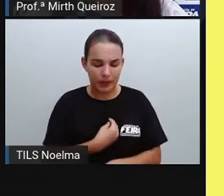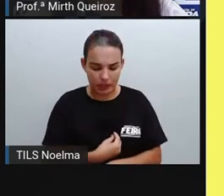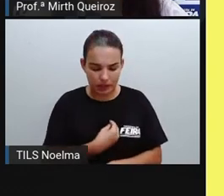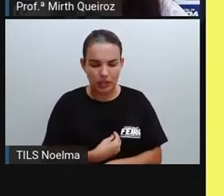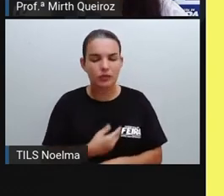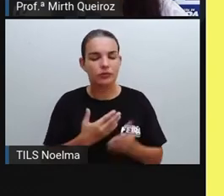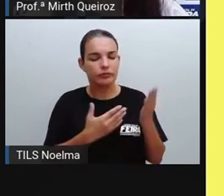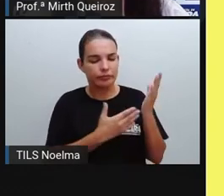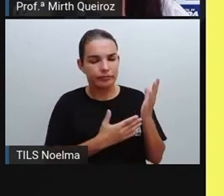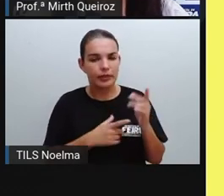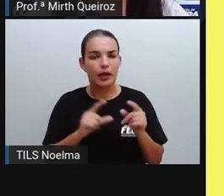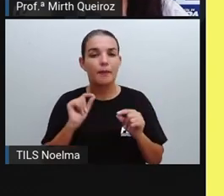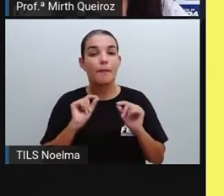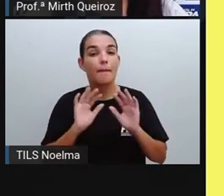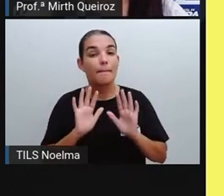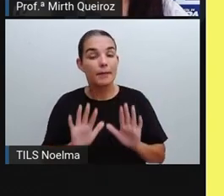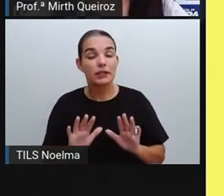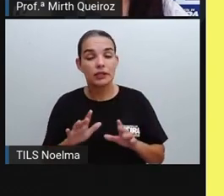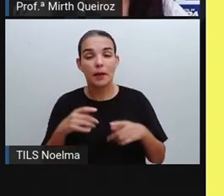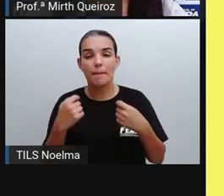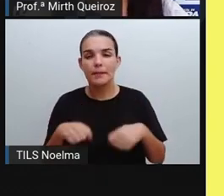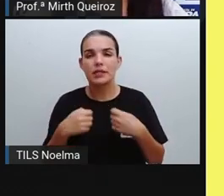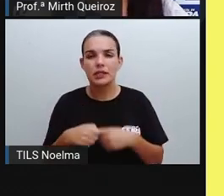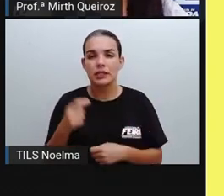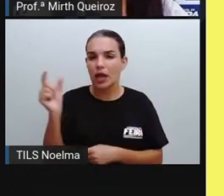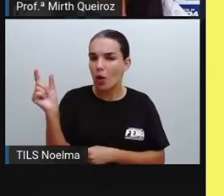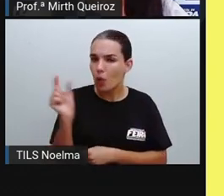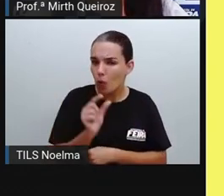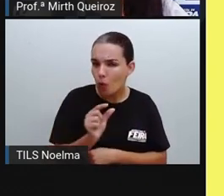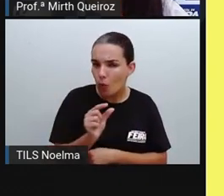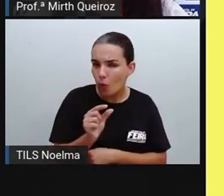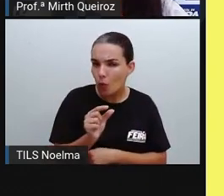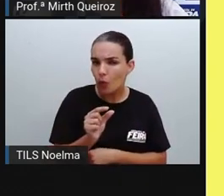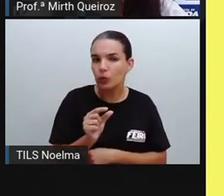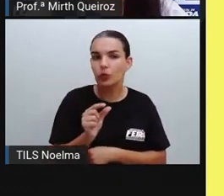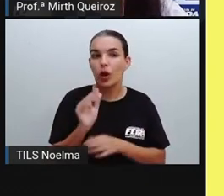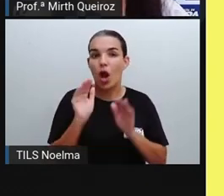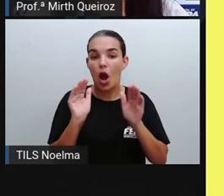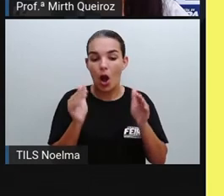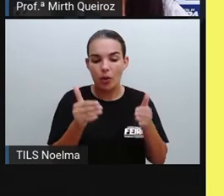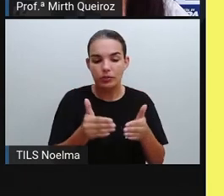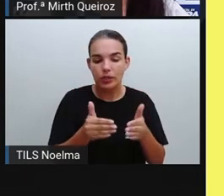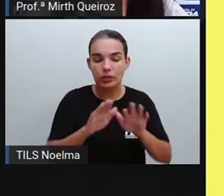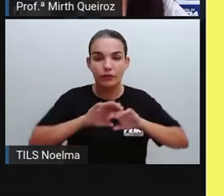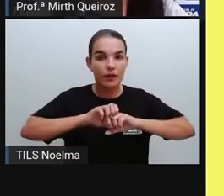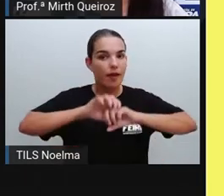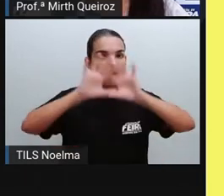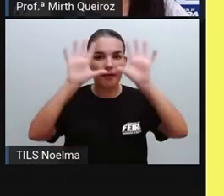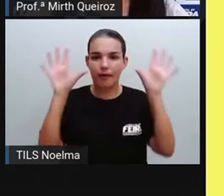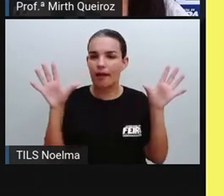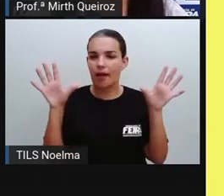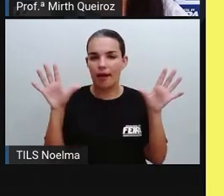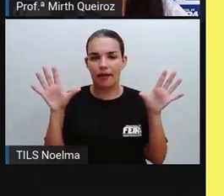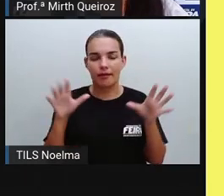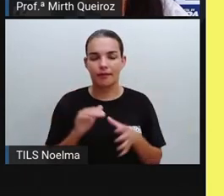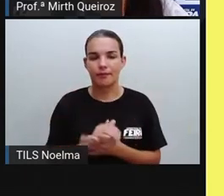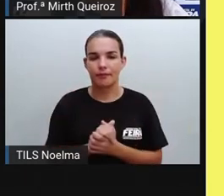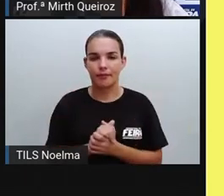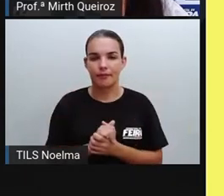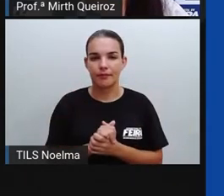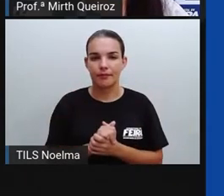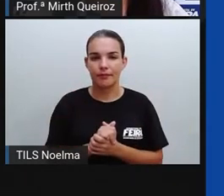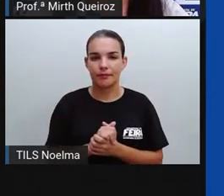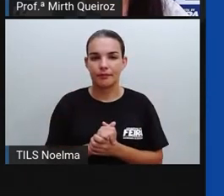infográficos. Porém, esses textos, eles devem vir de forma mais curta, objetiva e clara.